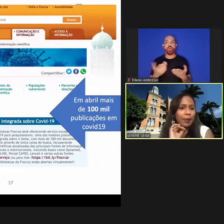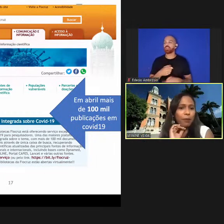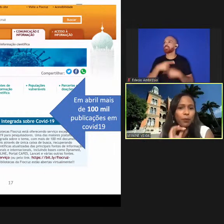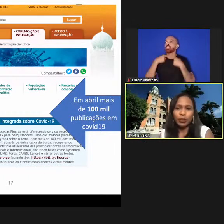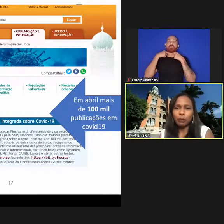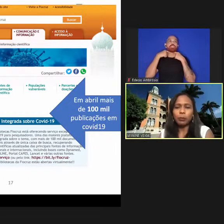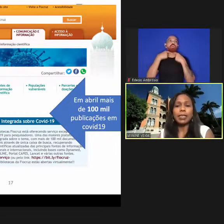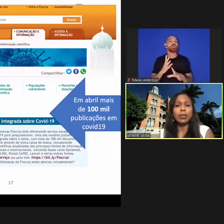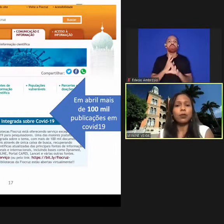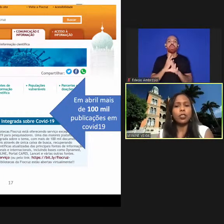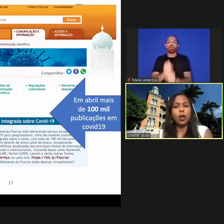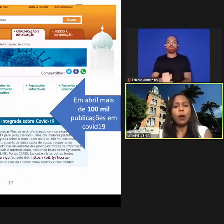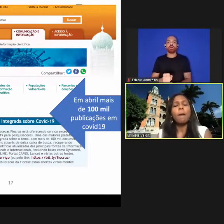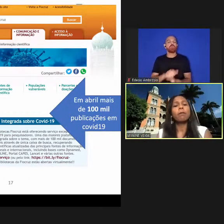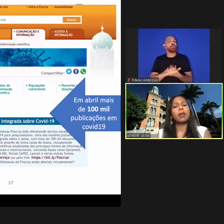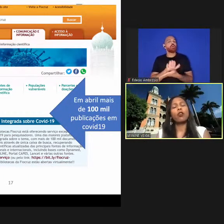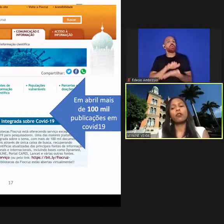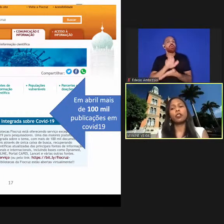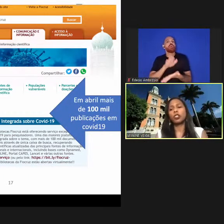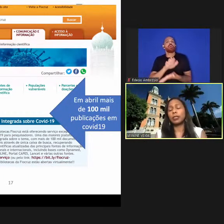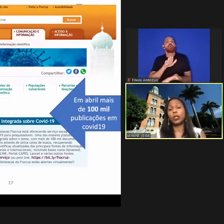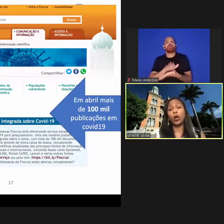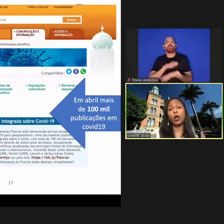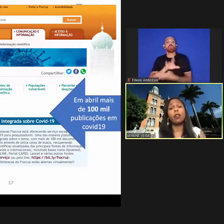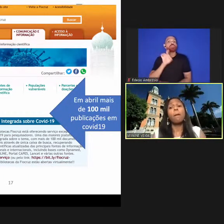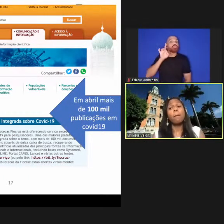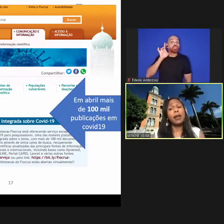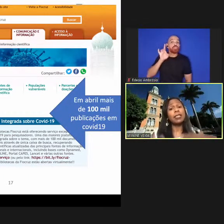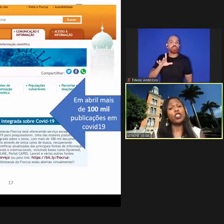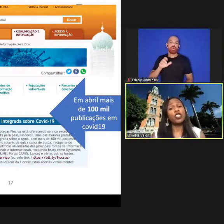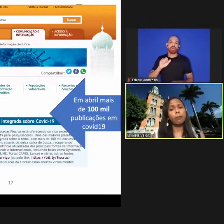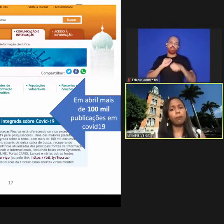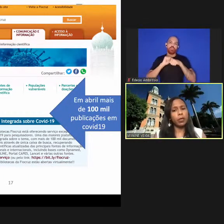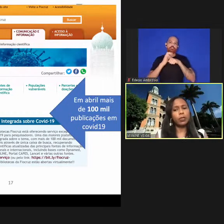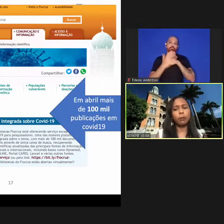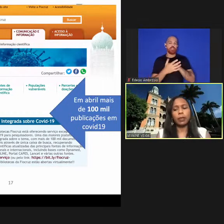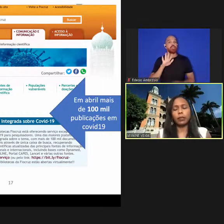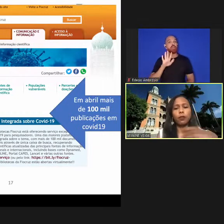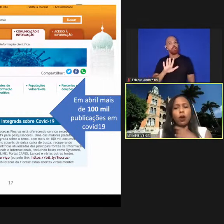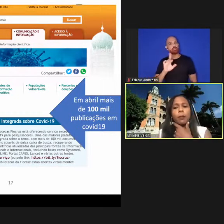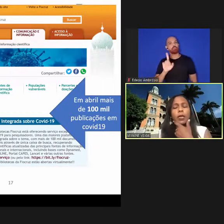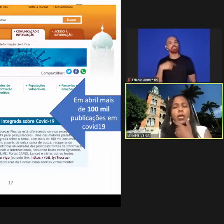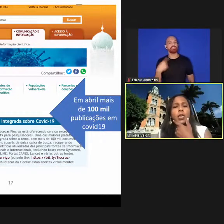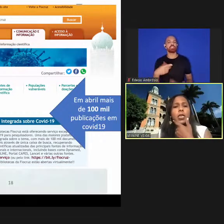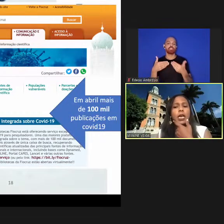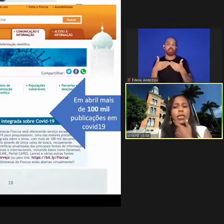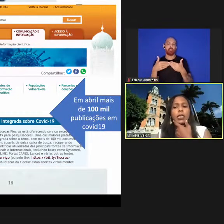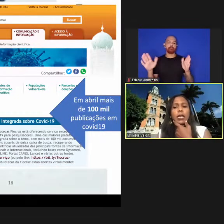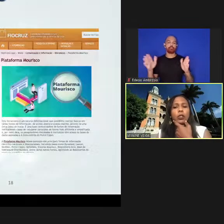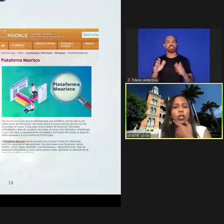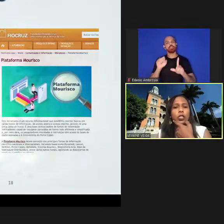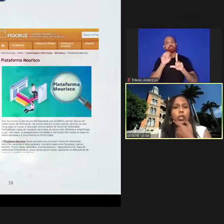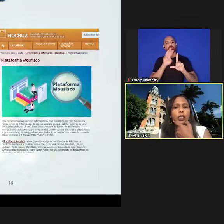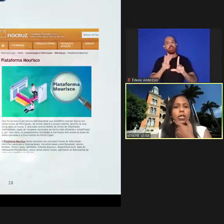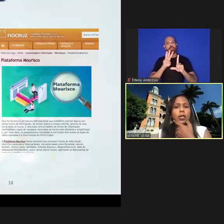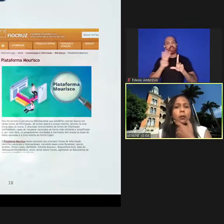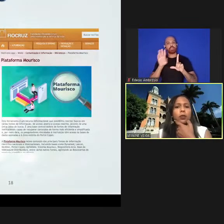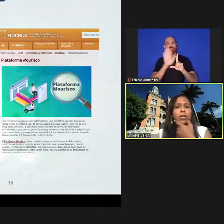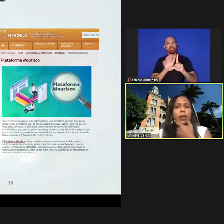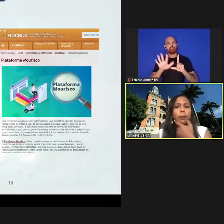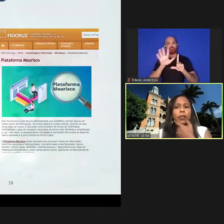contar que é muita publicação só para a COVID-19 mas a gente abriu essa plataforma e aí nós